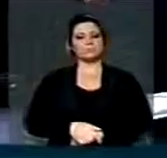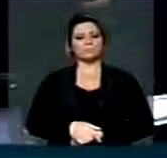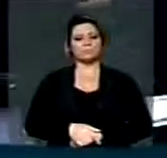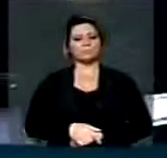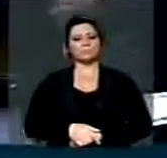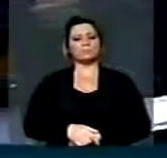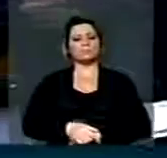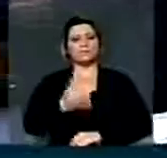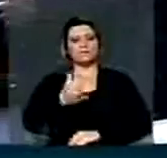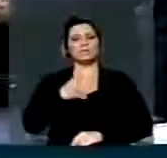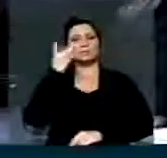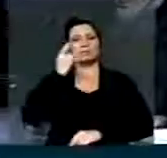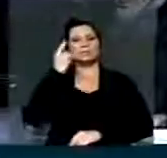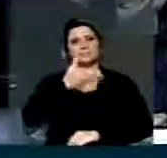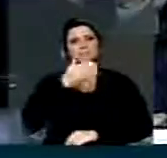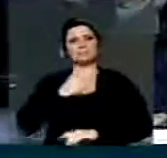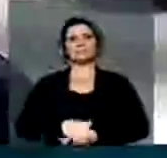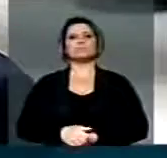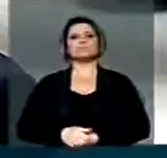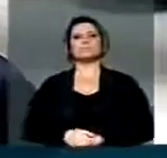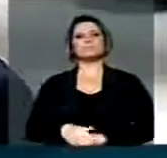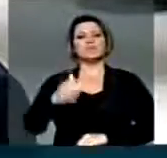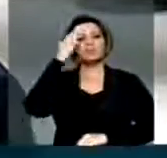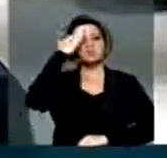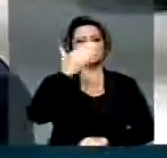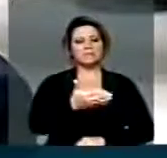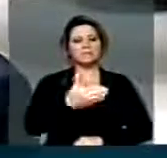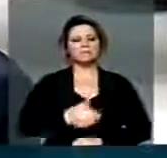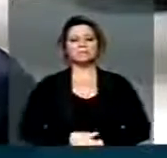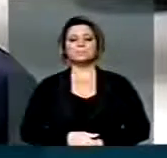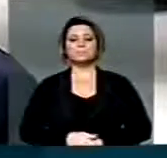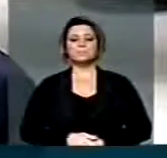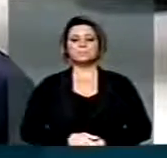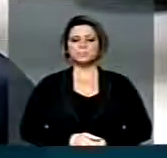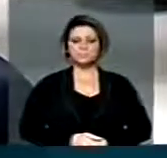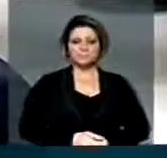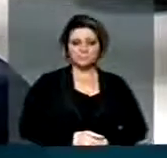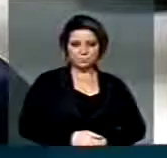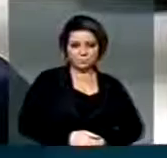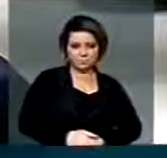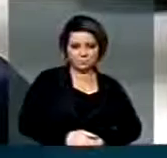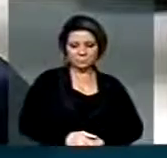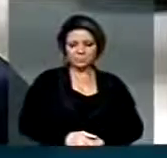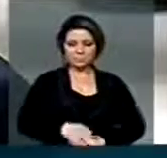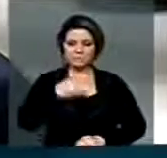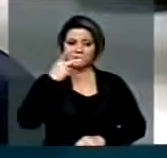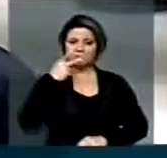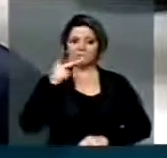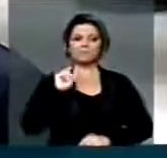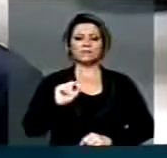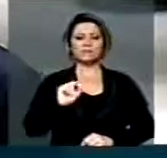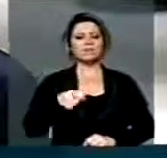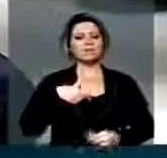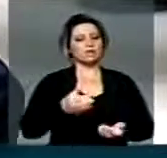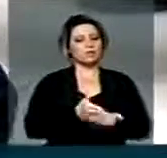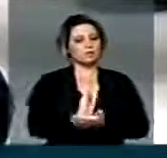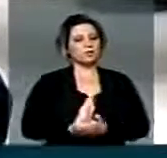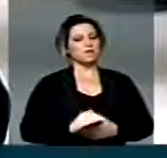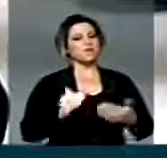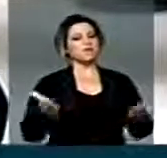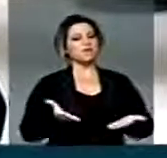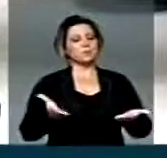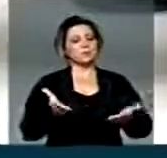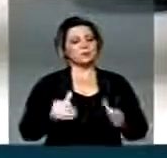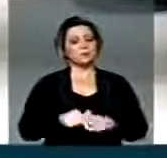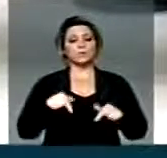cooperativista Rubiali. Muito obrigado, presidente Rini. Eu quero anunciar que foi aprovado hoje na